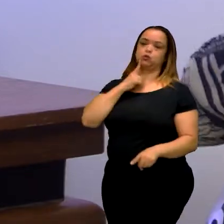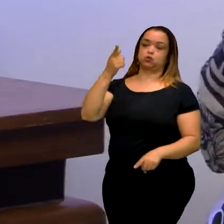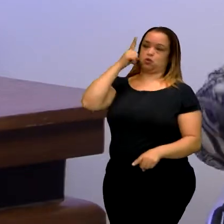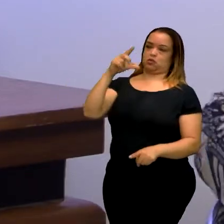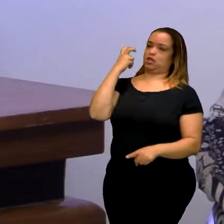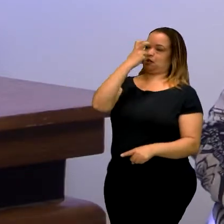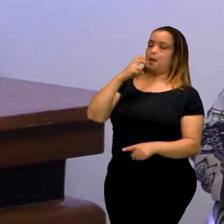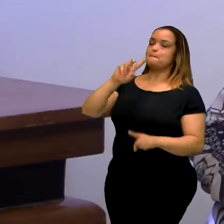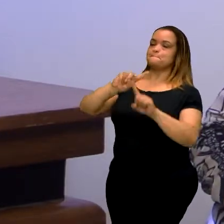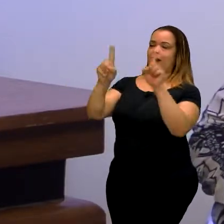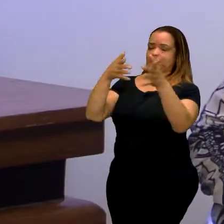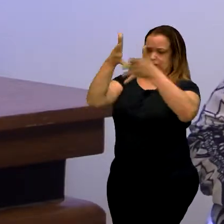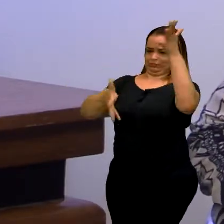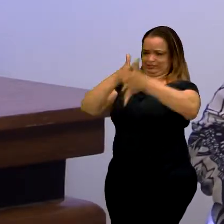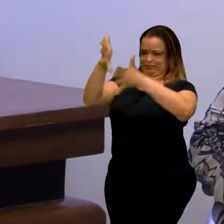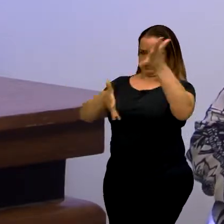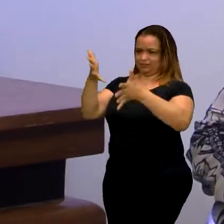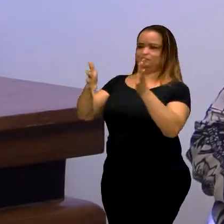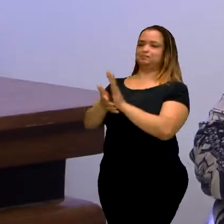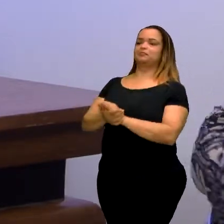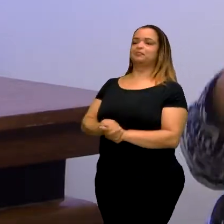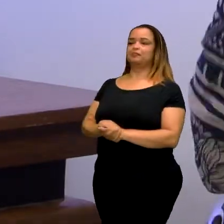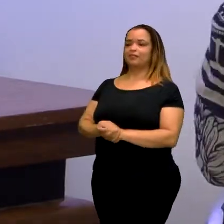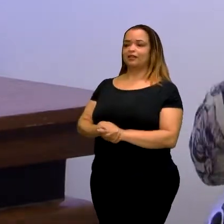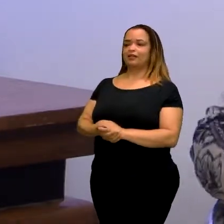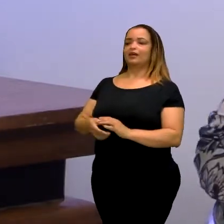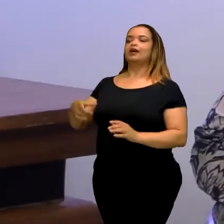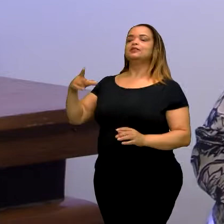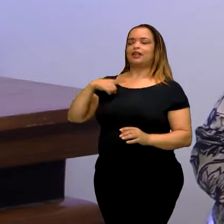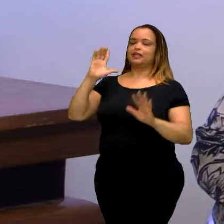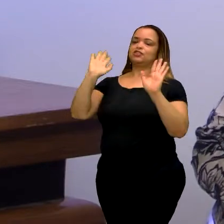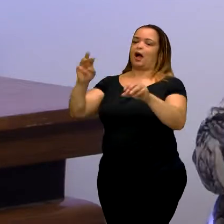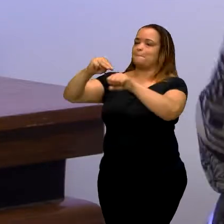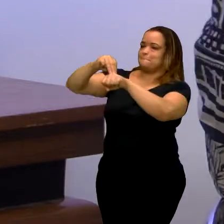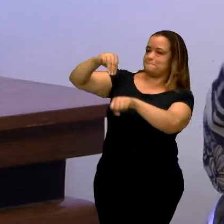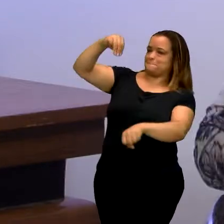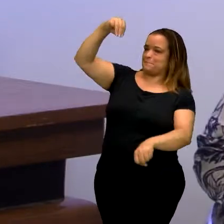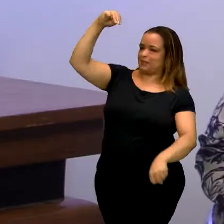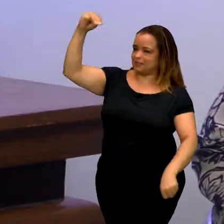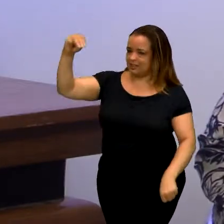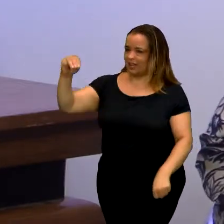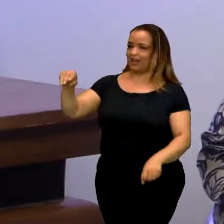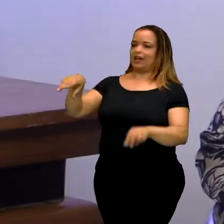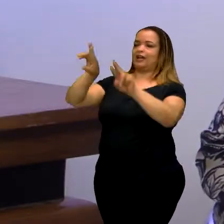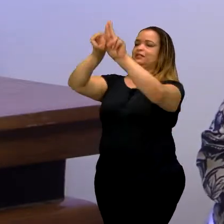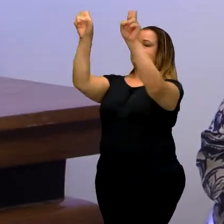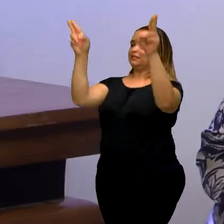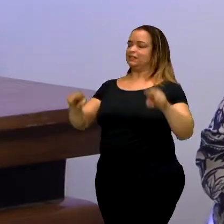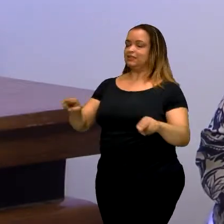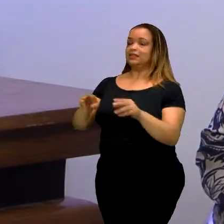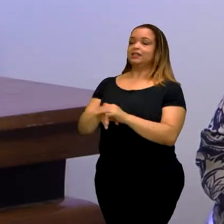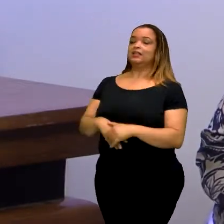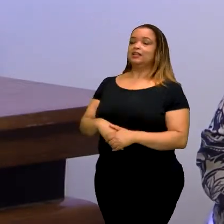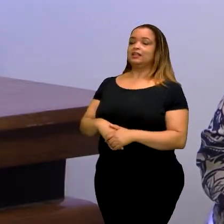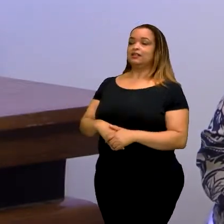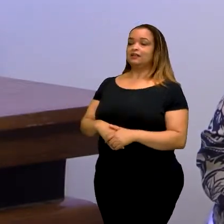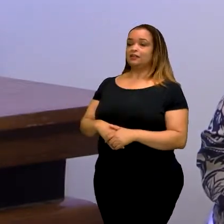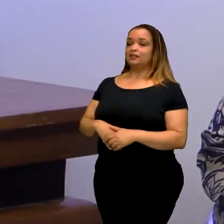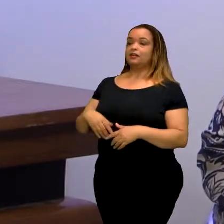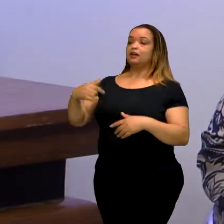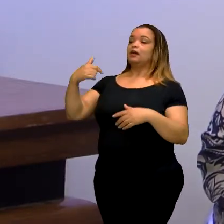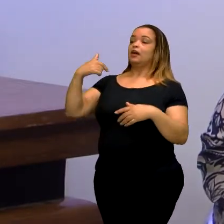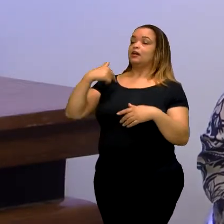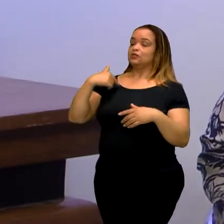é... Fala muito bem a Libras e tem mestrado na Universidade Federal de São Carlos. E aí